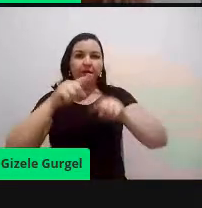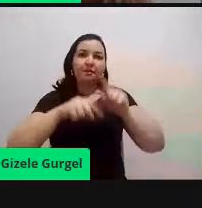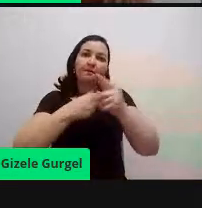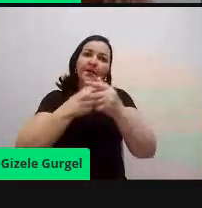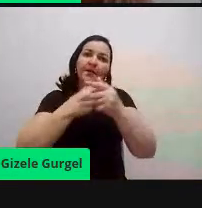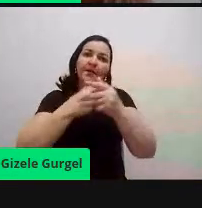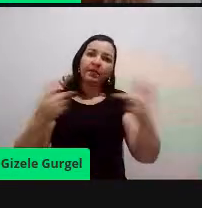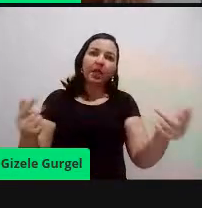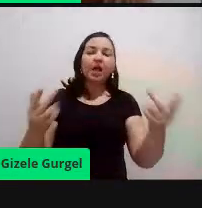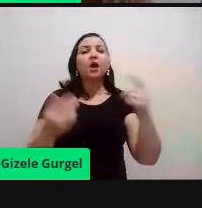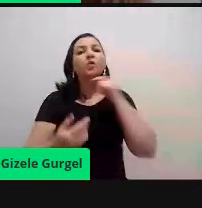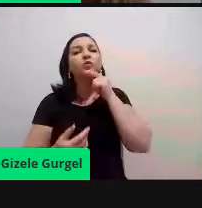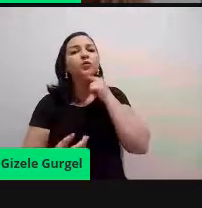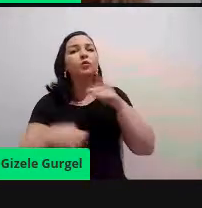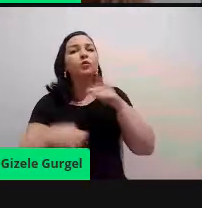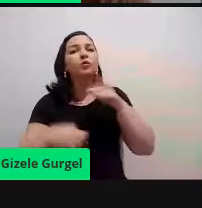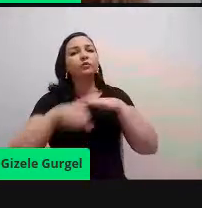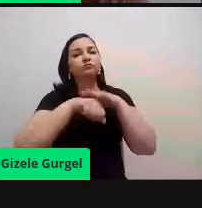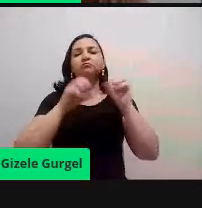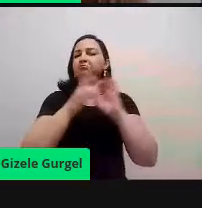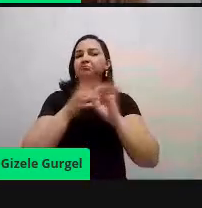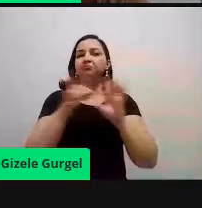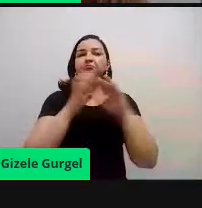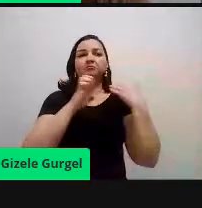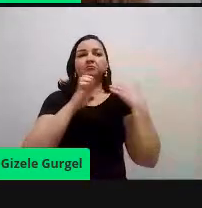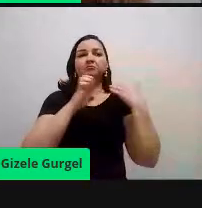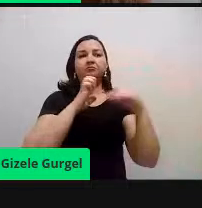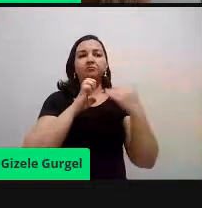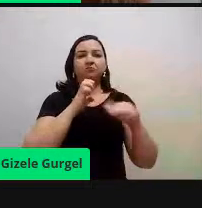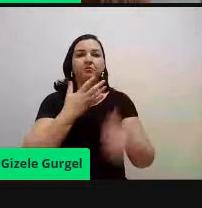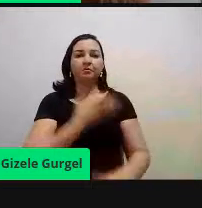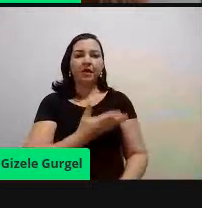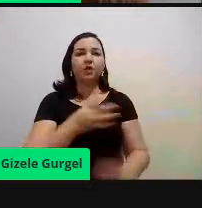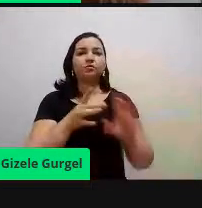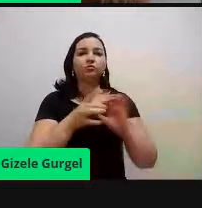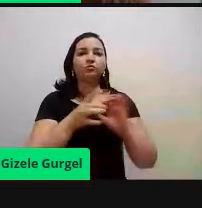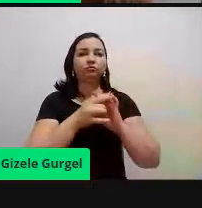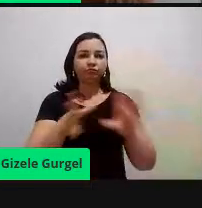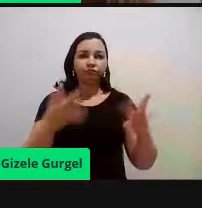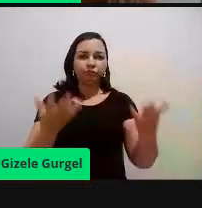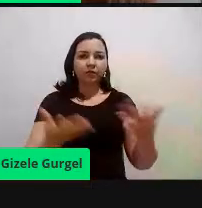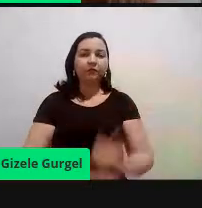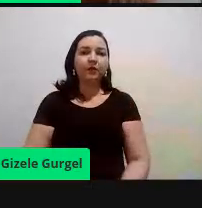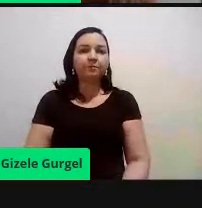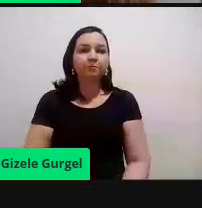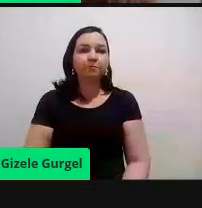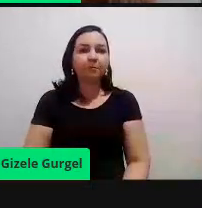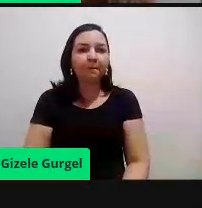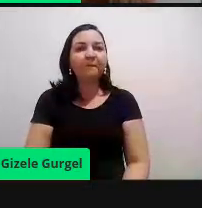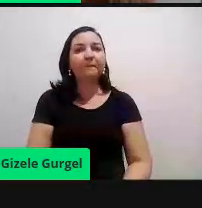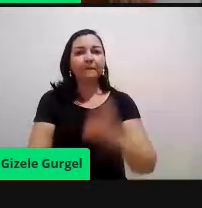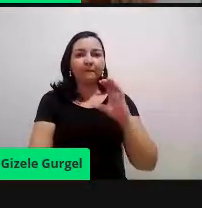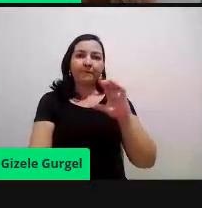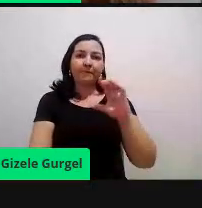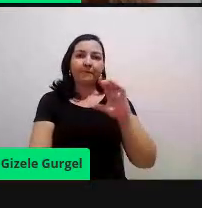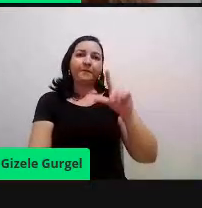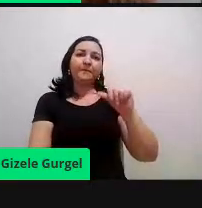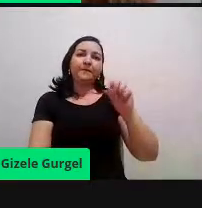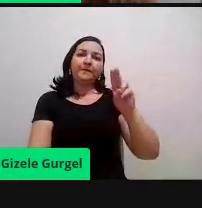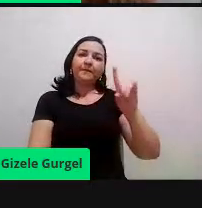certo? Eu sempre tenho esse contato direto com o público, fiquem à vontade. O meu e-mail é o claudiacunha.química